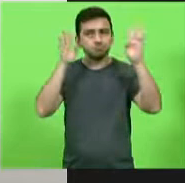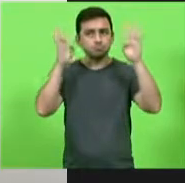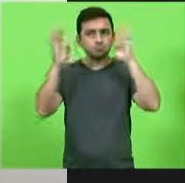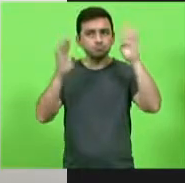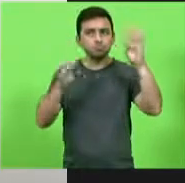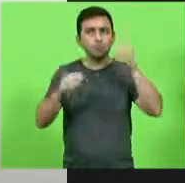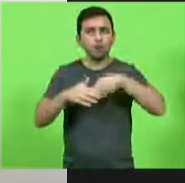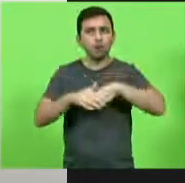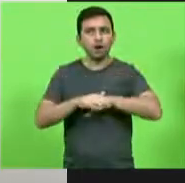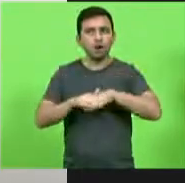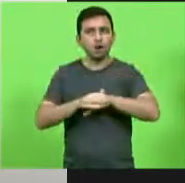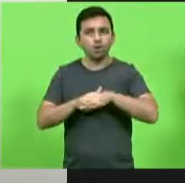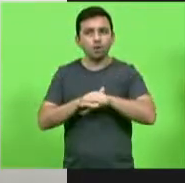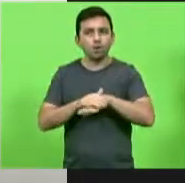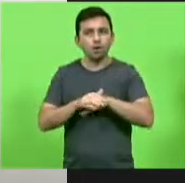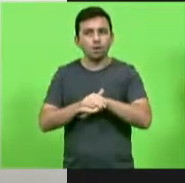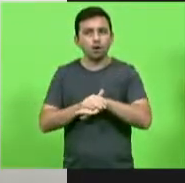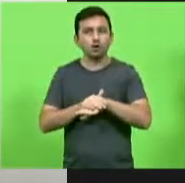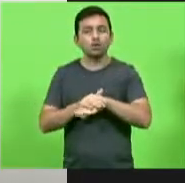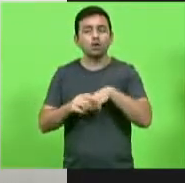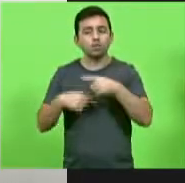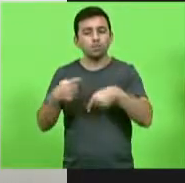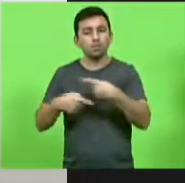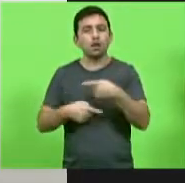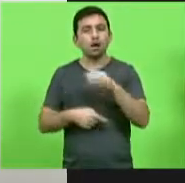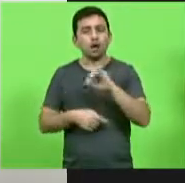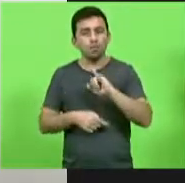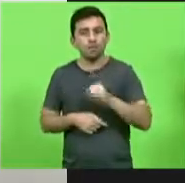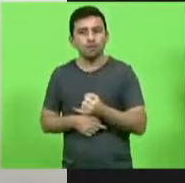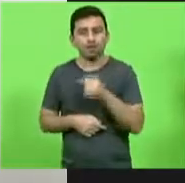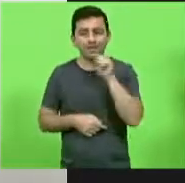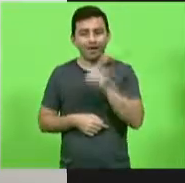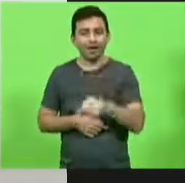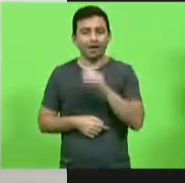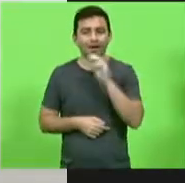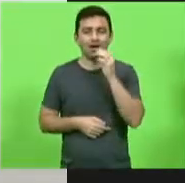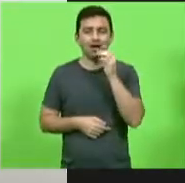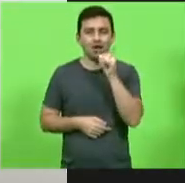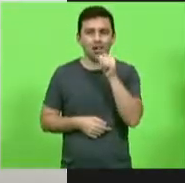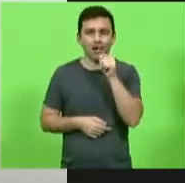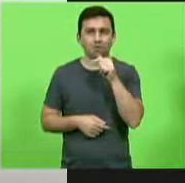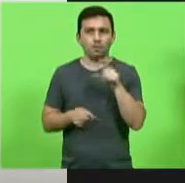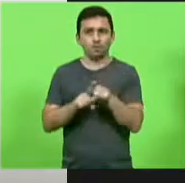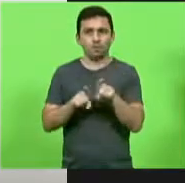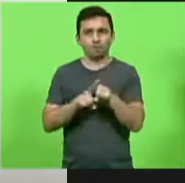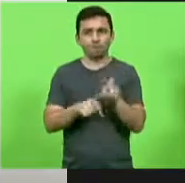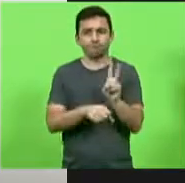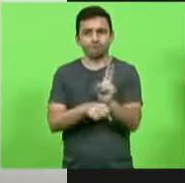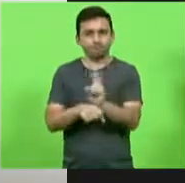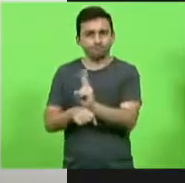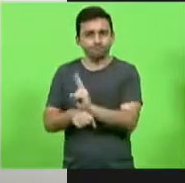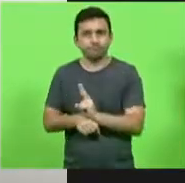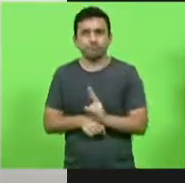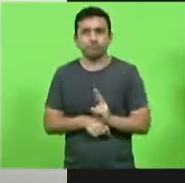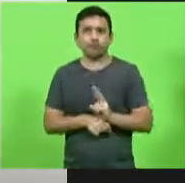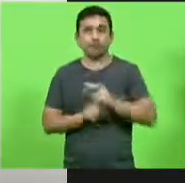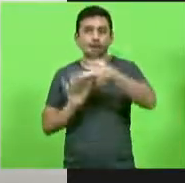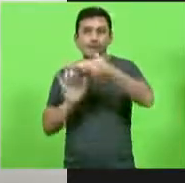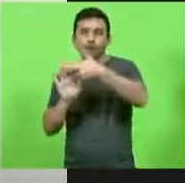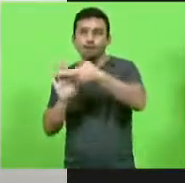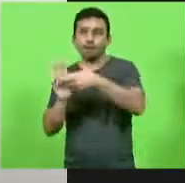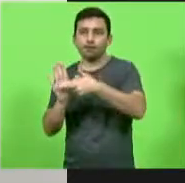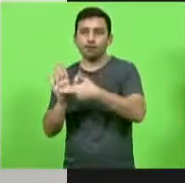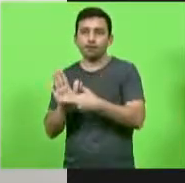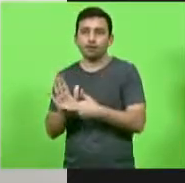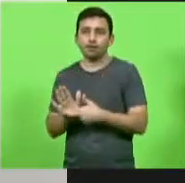armazenamento e reaproveitamento da água na fiscalização e no regramento